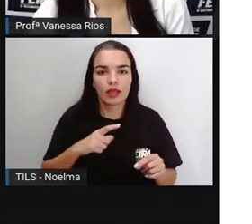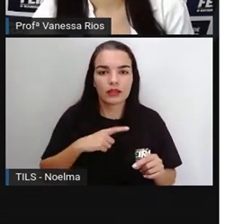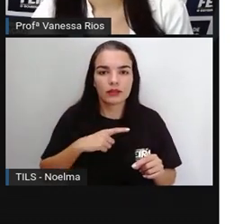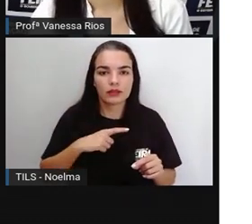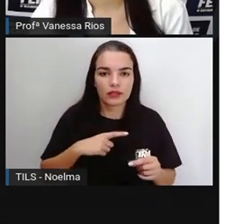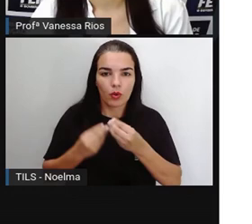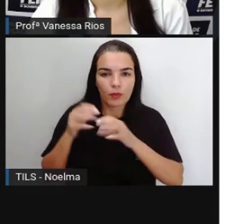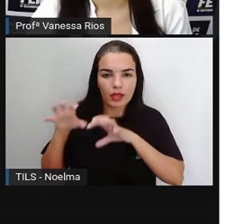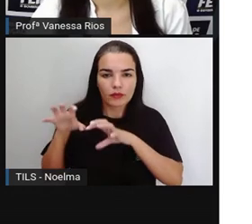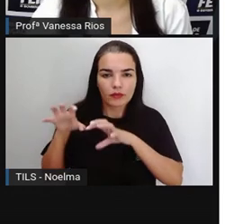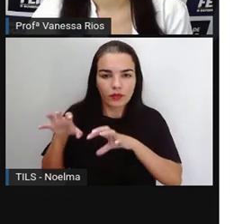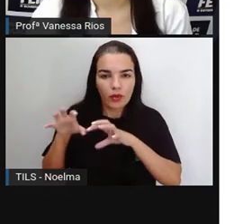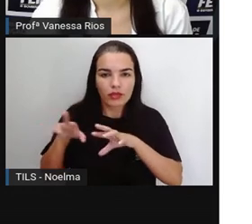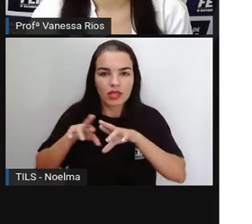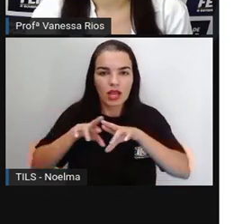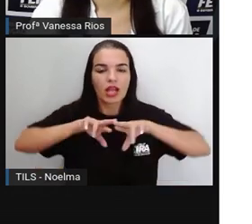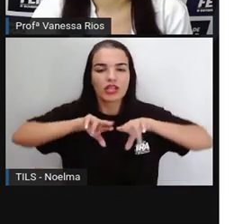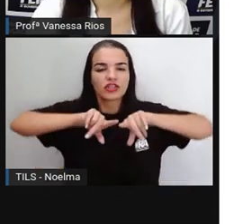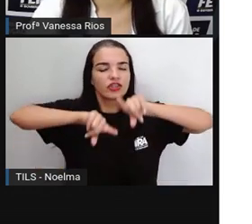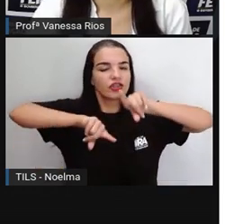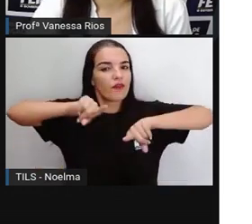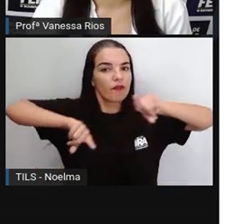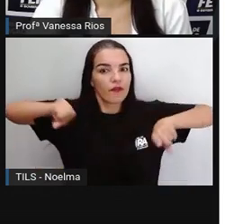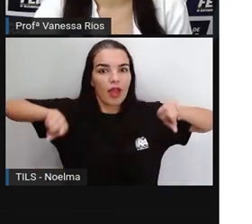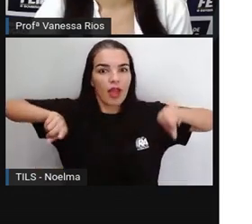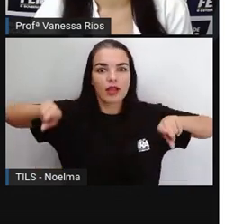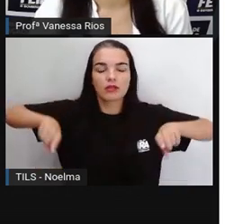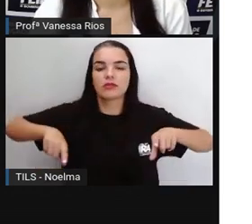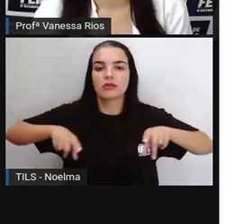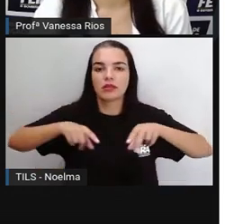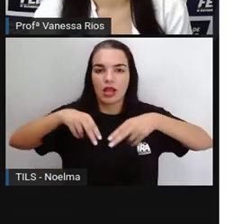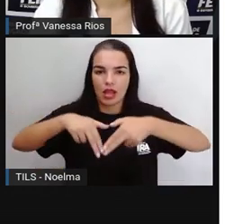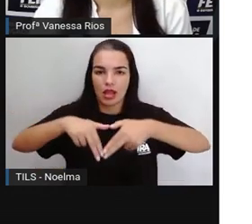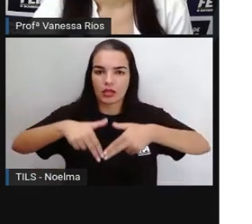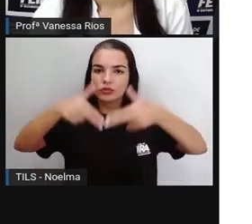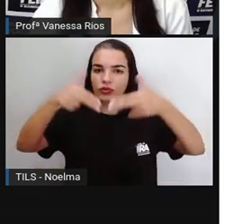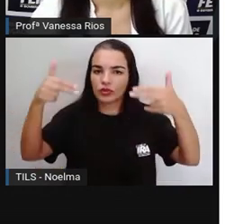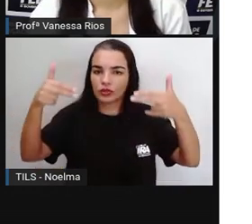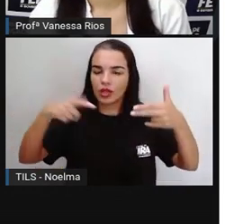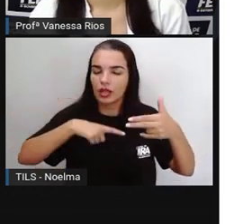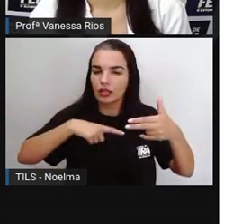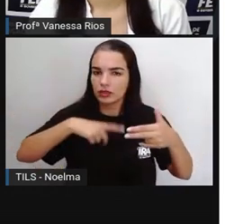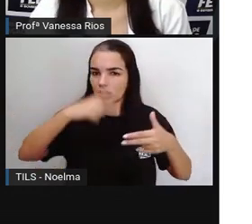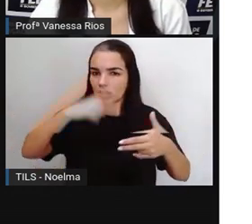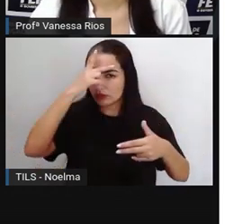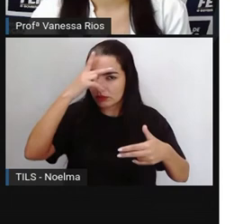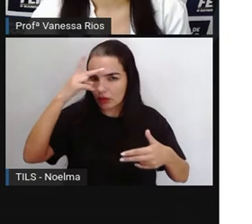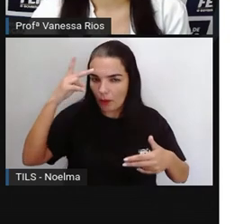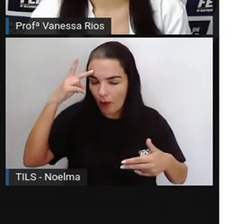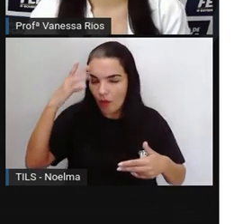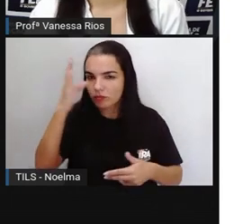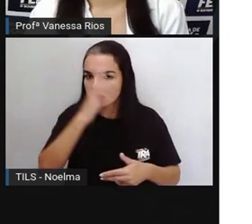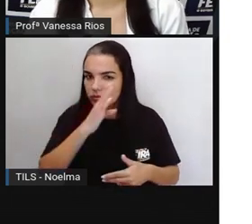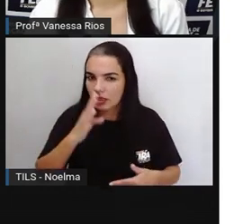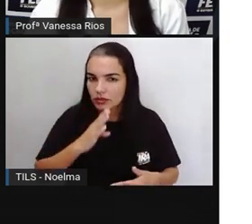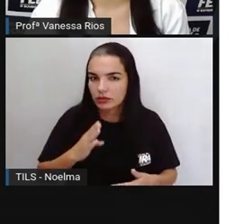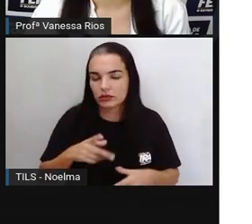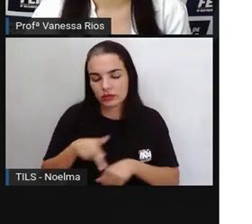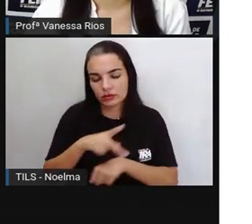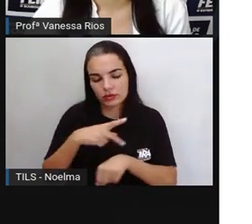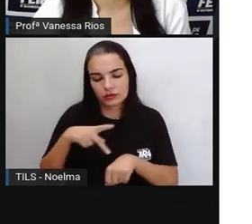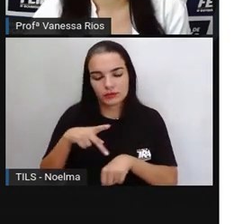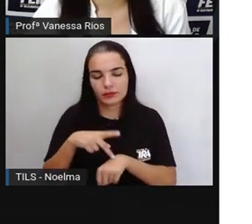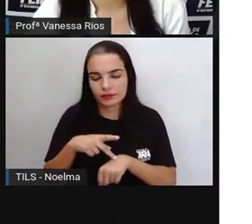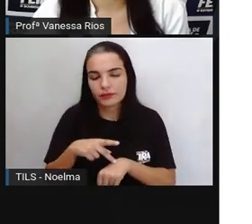como influência aí as diversas etnias que compõem o povo brasileiro. Então a gente vê brincadeiras que são trazidas